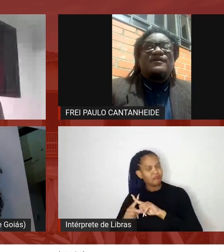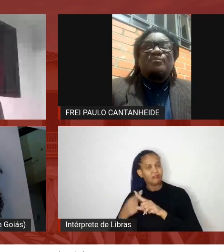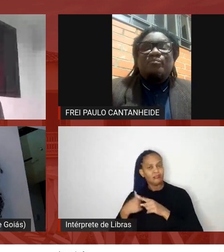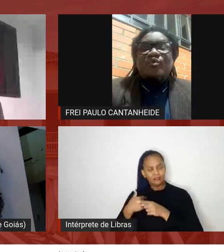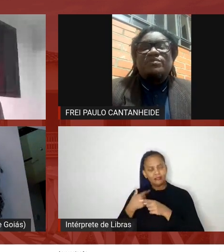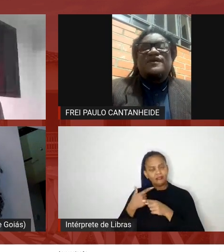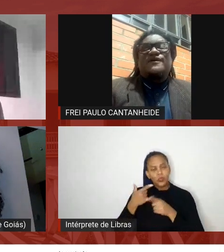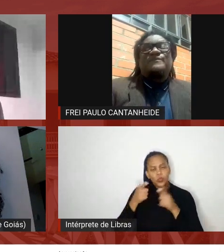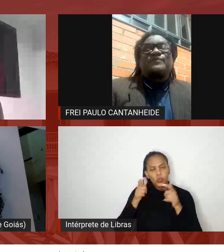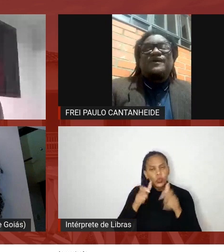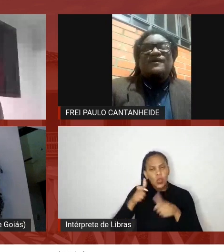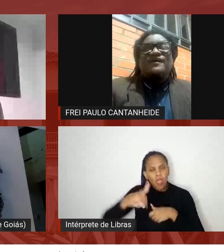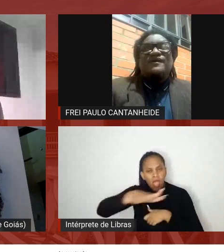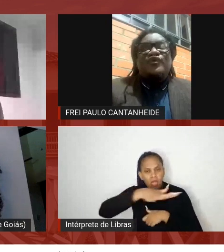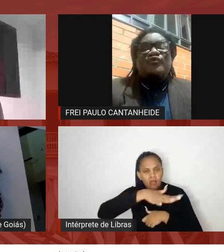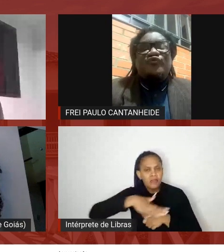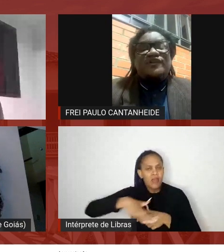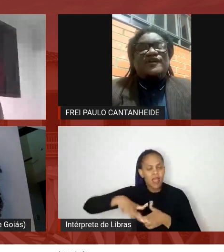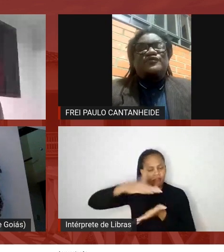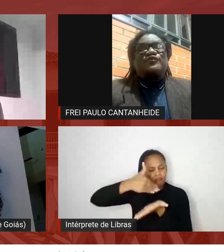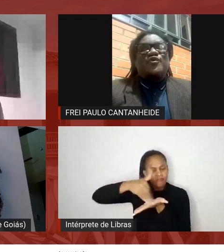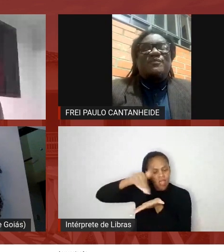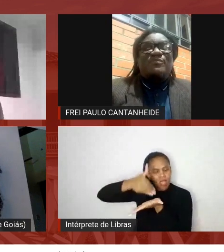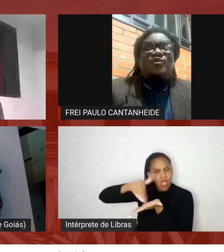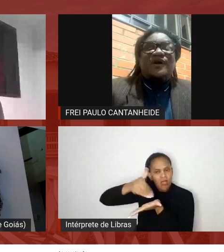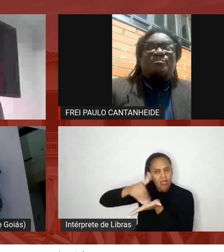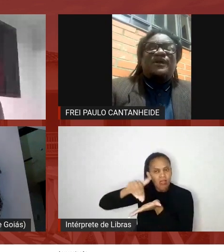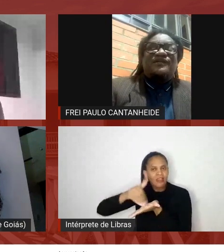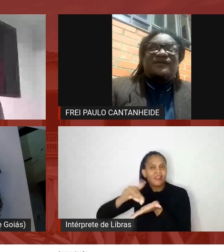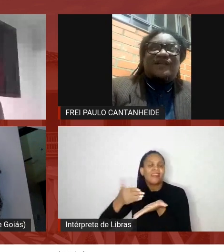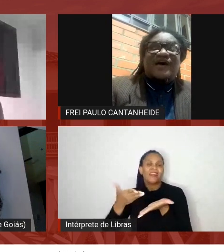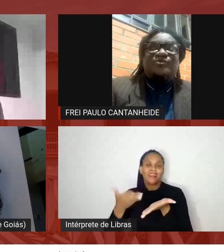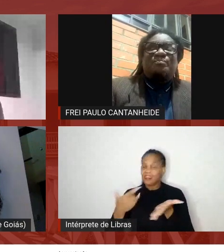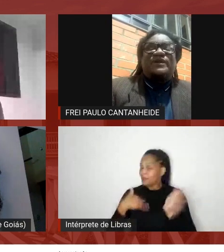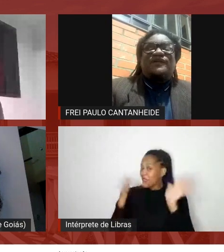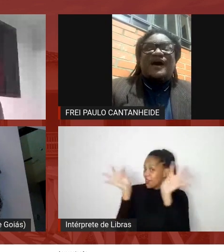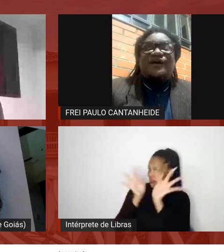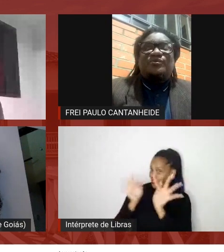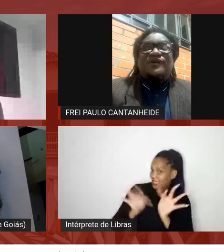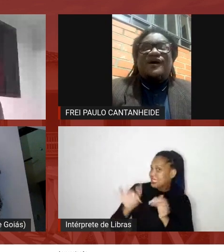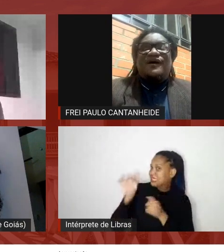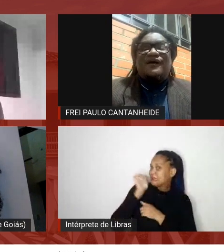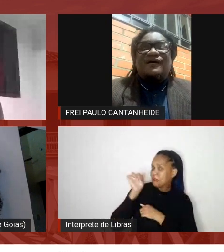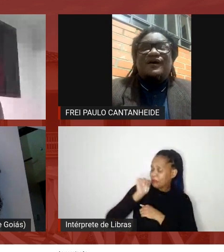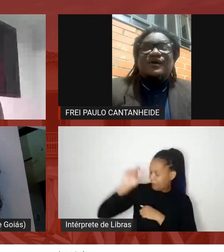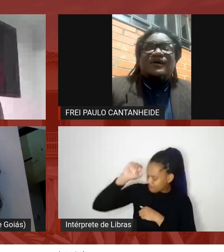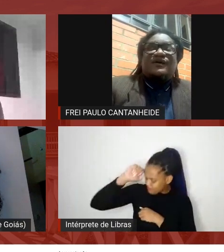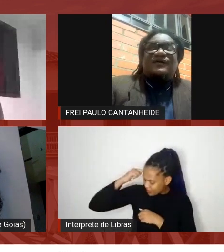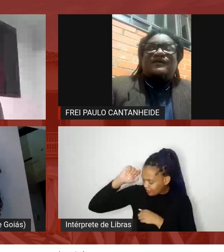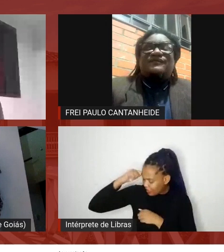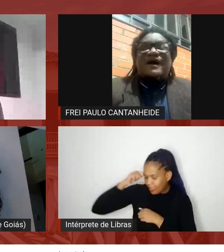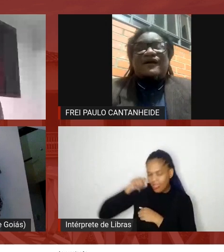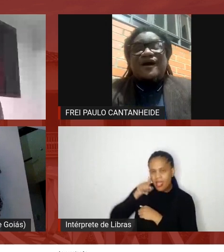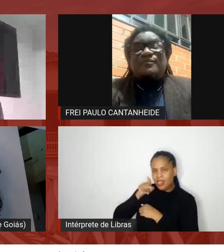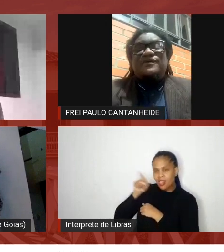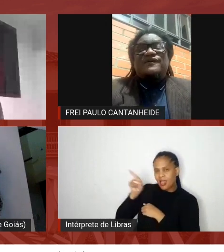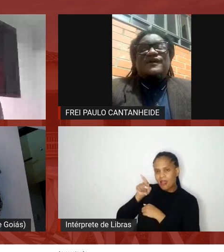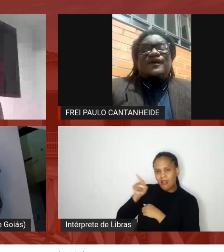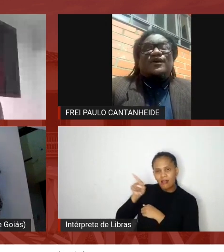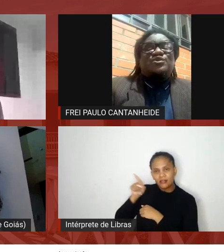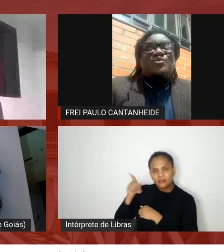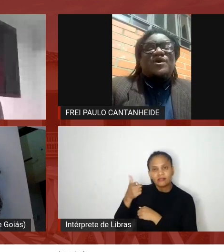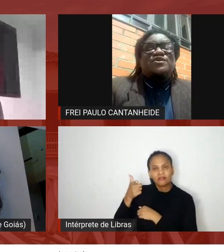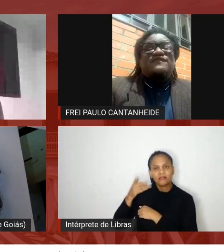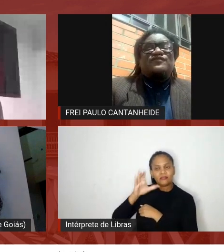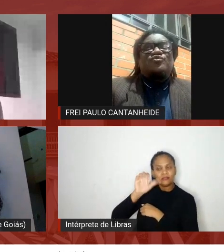pública fico feliz de ver uma mulher preta lá no plenário da da câmera